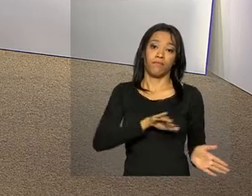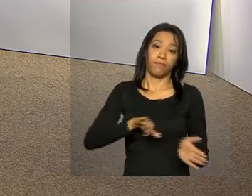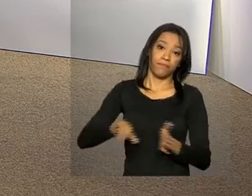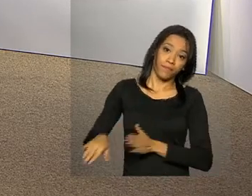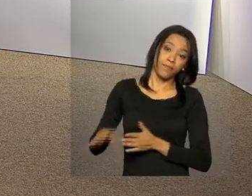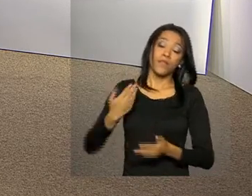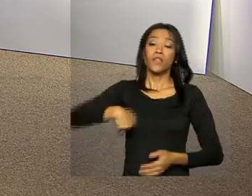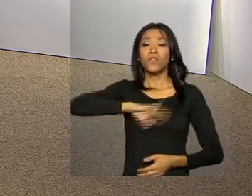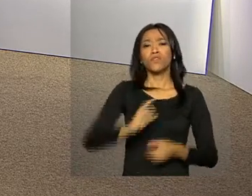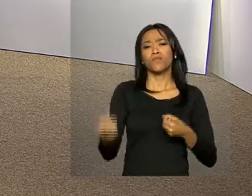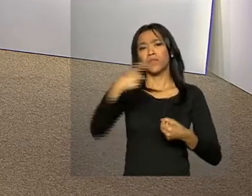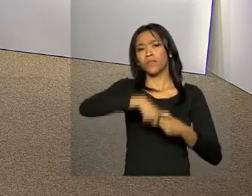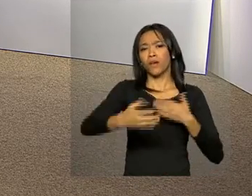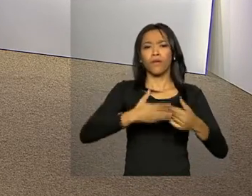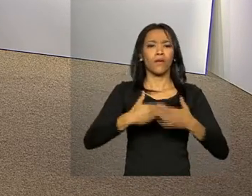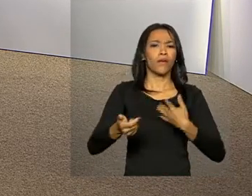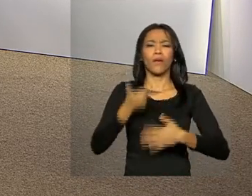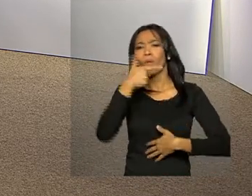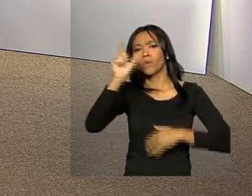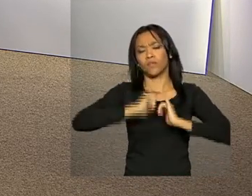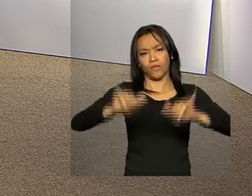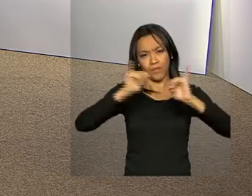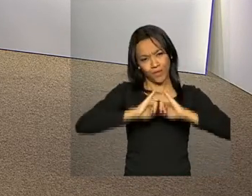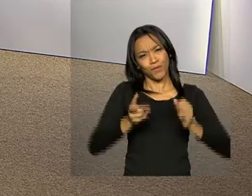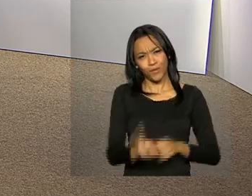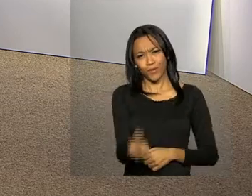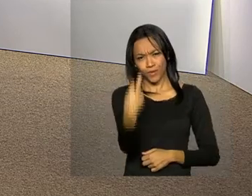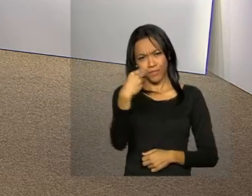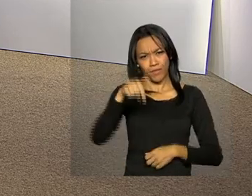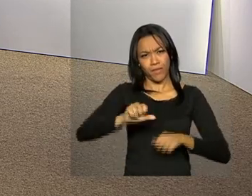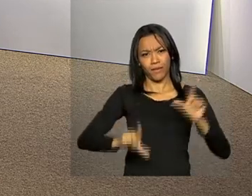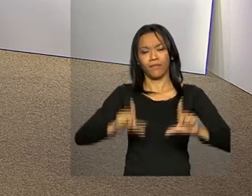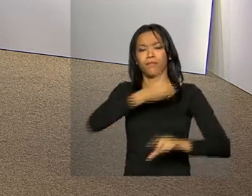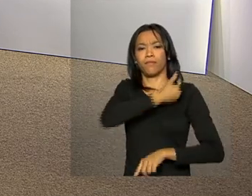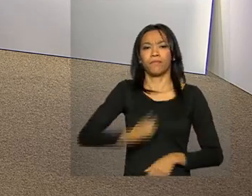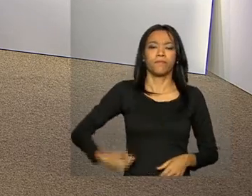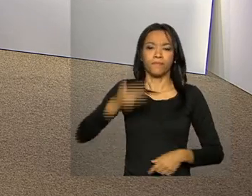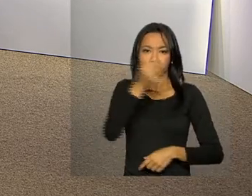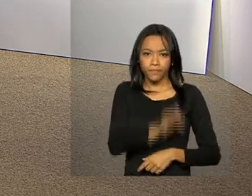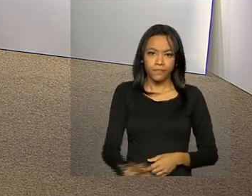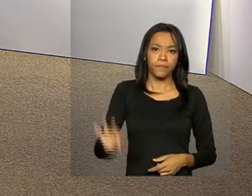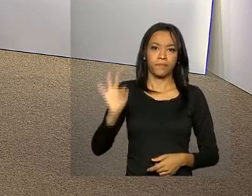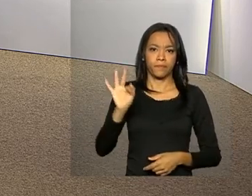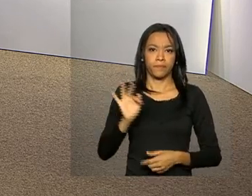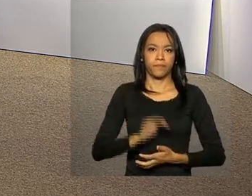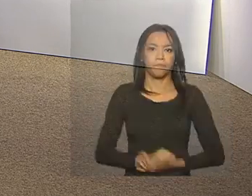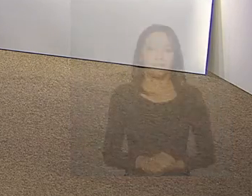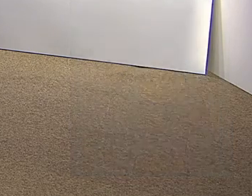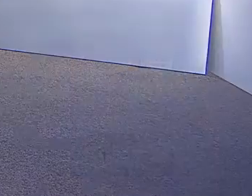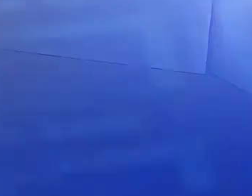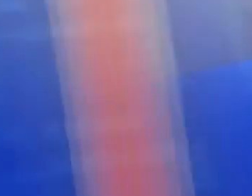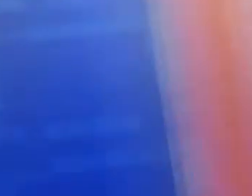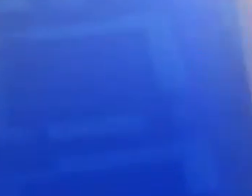E nós podemos voltar a qualquer momento com outras informações. Continue aqui na NBR, a TV do Governo Federal.